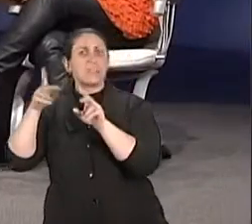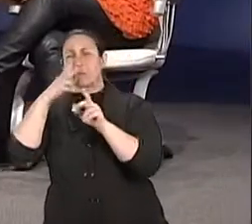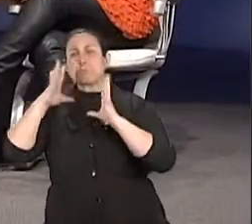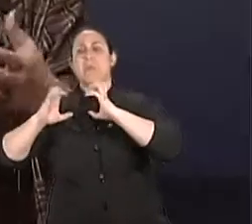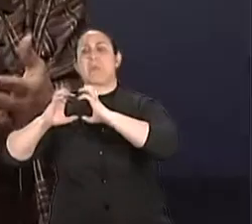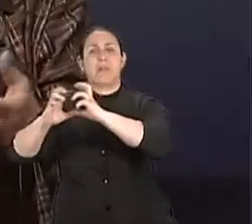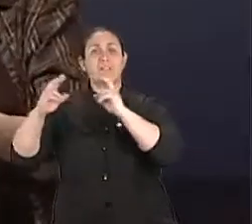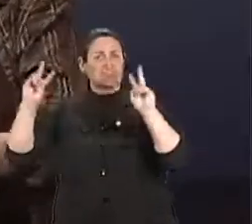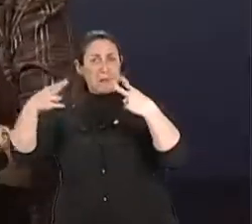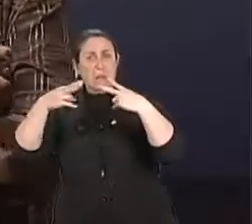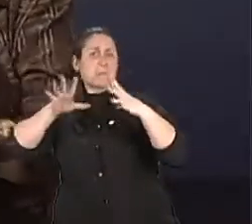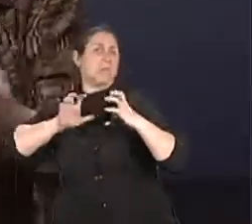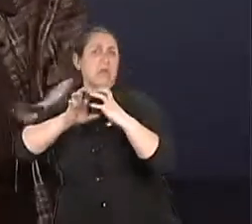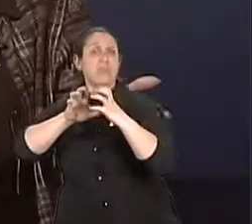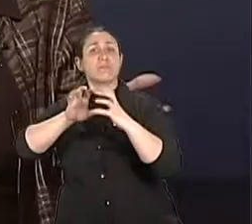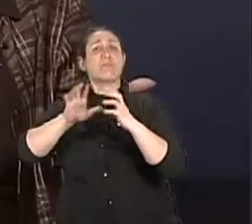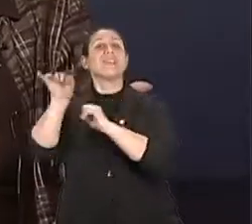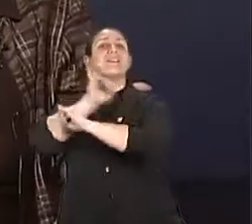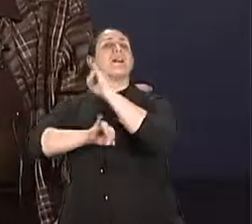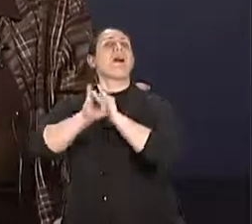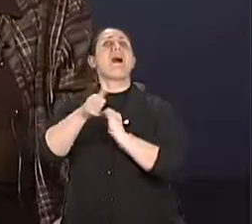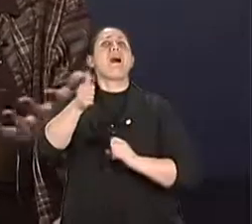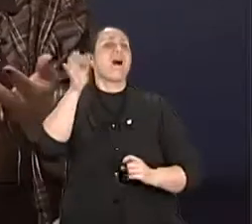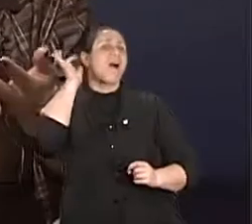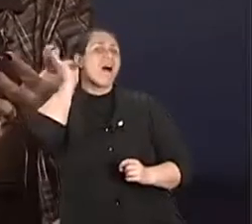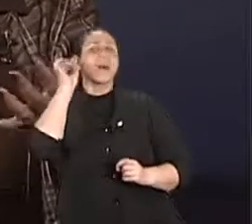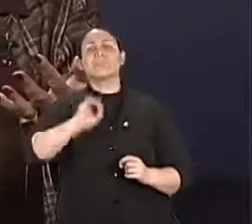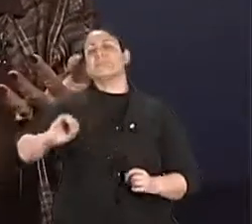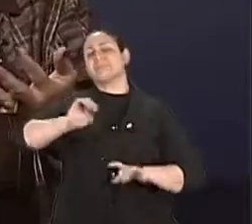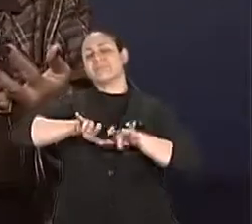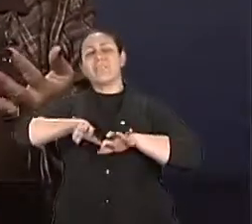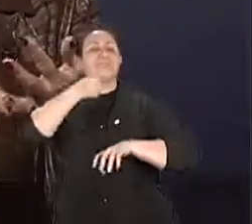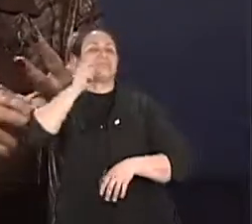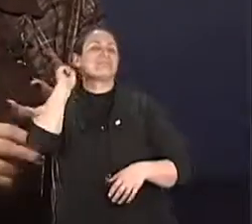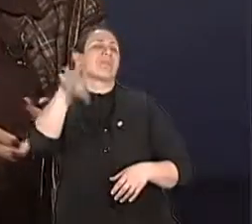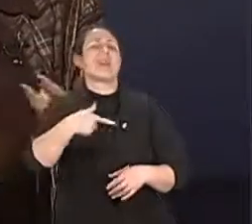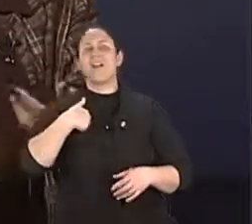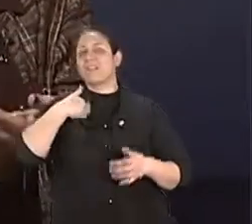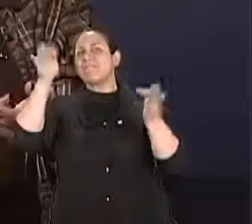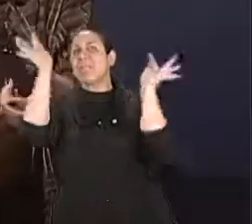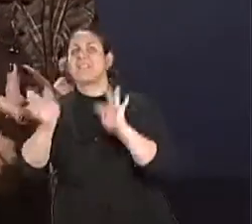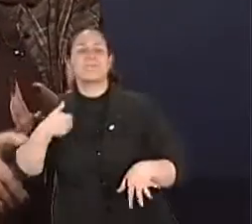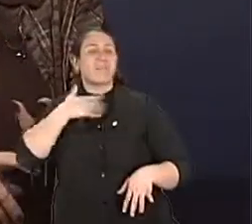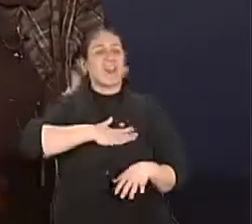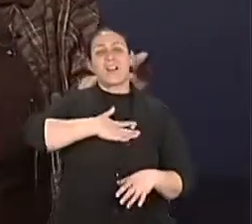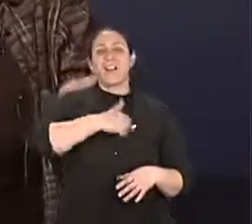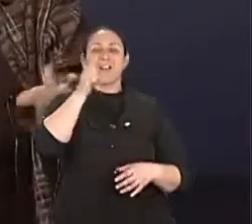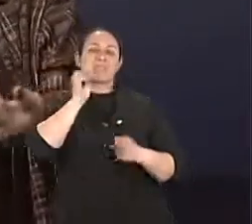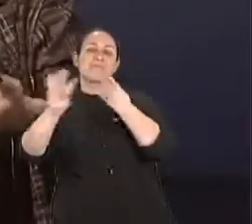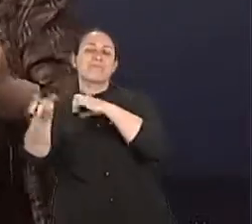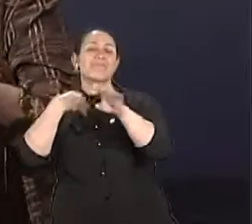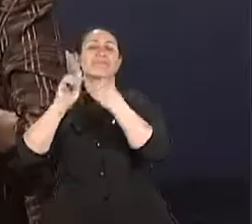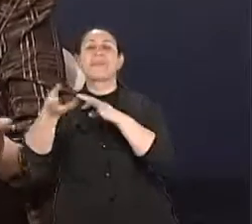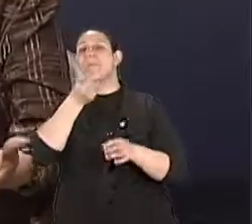E pela internet, a coisa mais maravilhosa, o cara era alegre, ela era alegre, contavam piada um